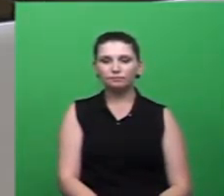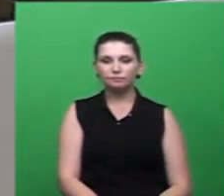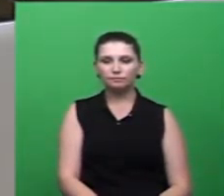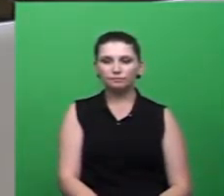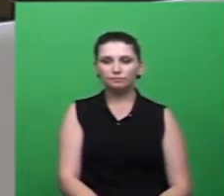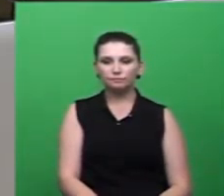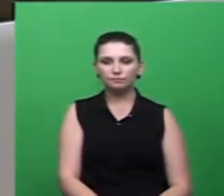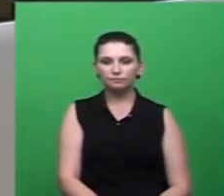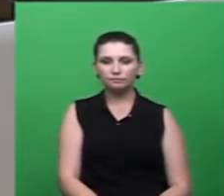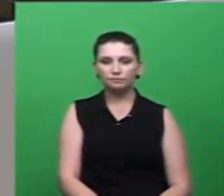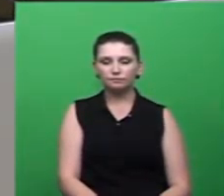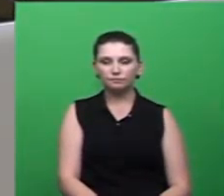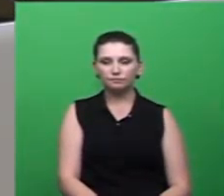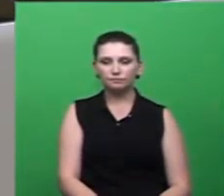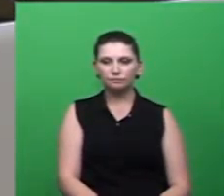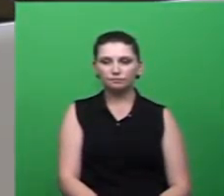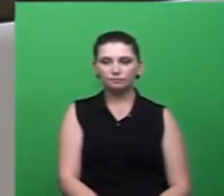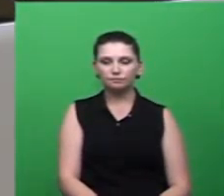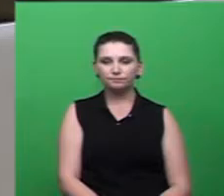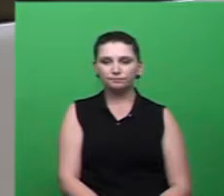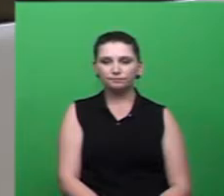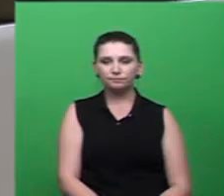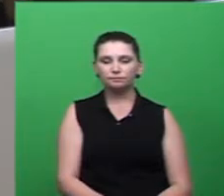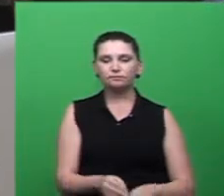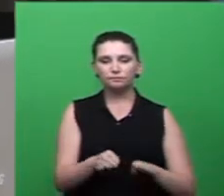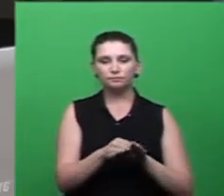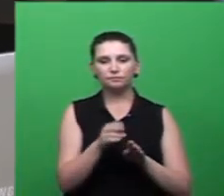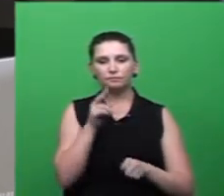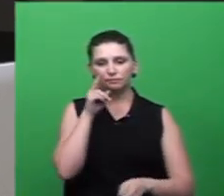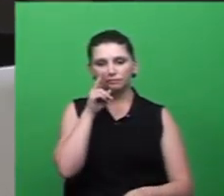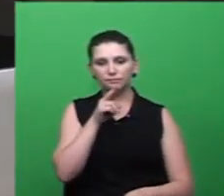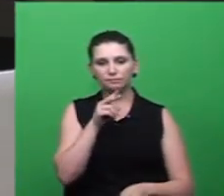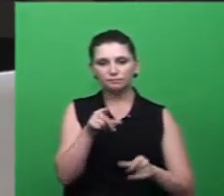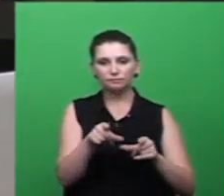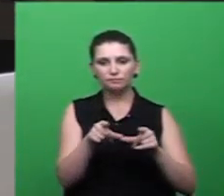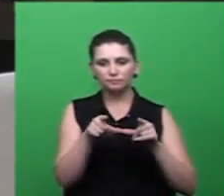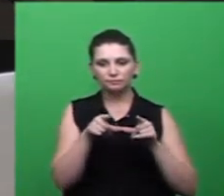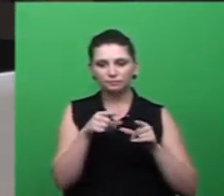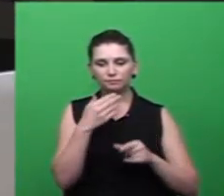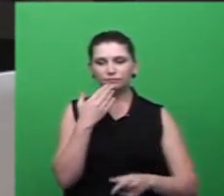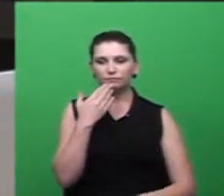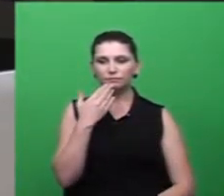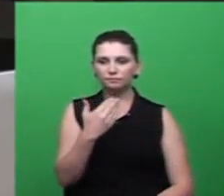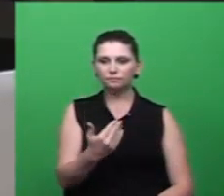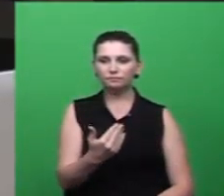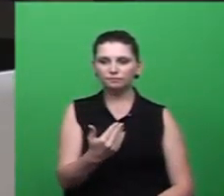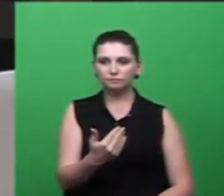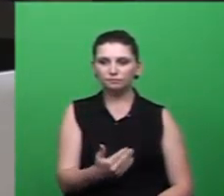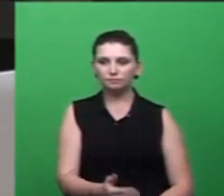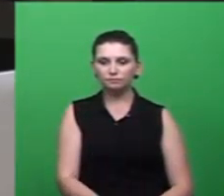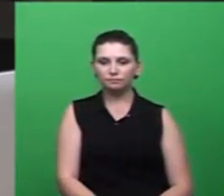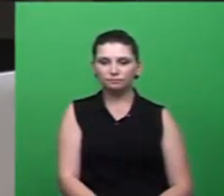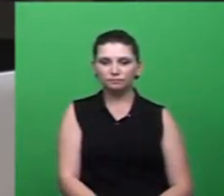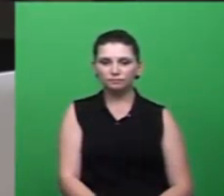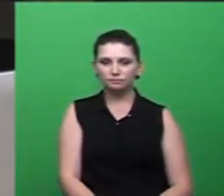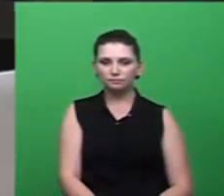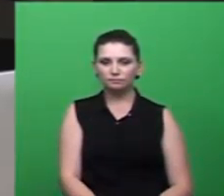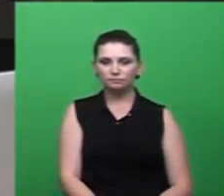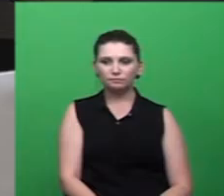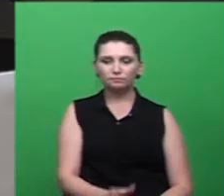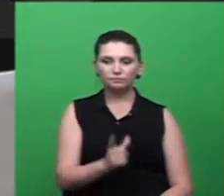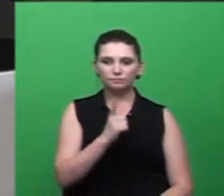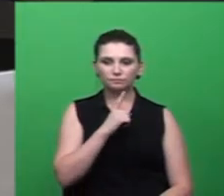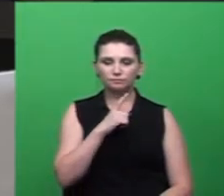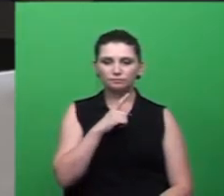que eu falei até eu fiz um requerimento nessa casa hoje secretário solicitando em virtude que aconteceu lá o foco de dengue lá na